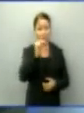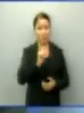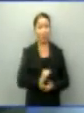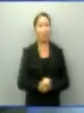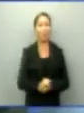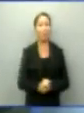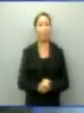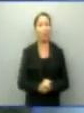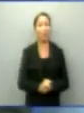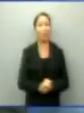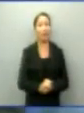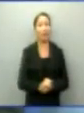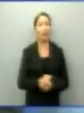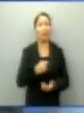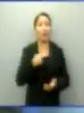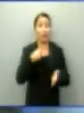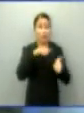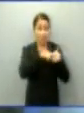Candidato,